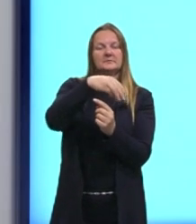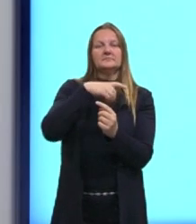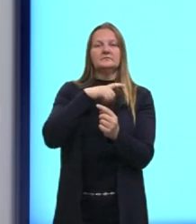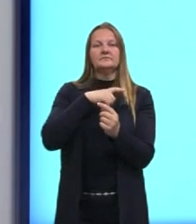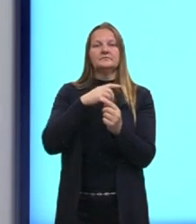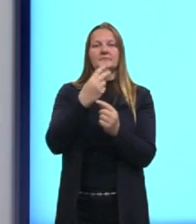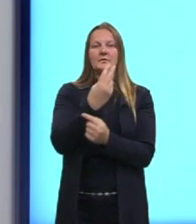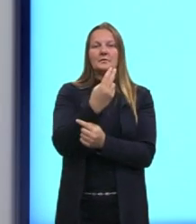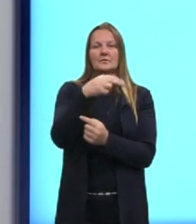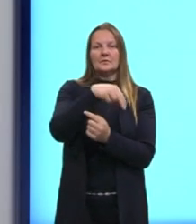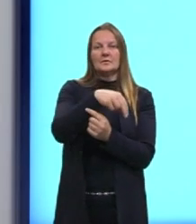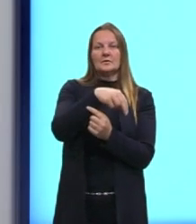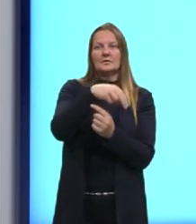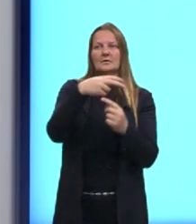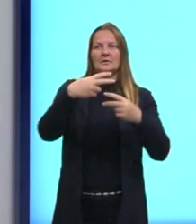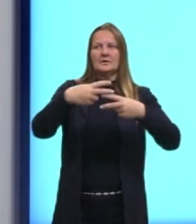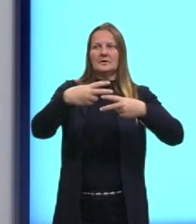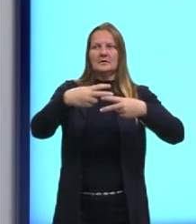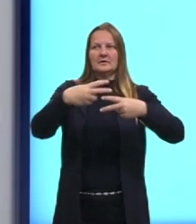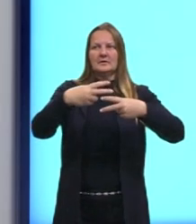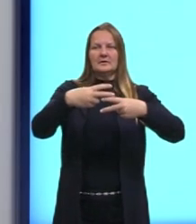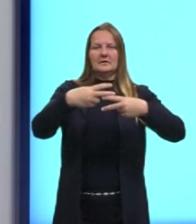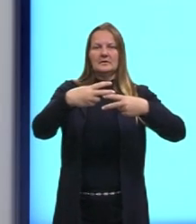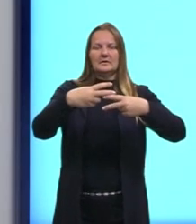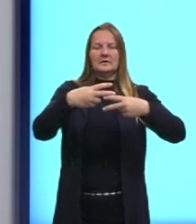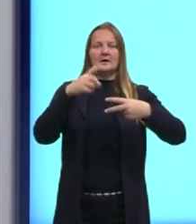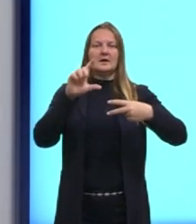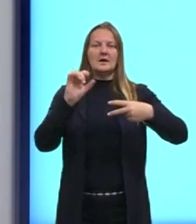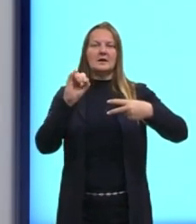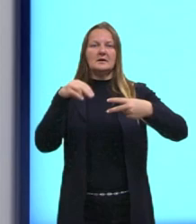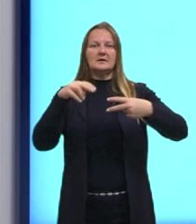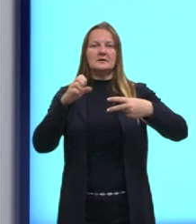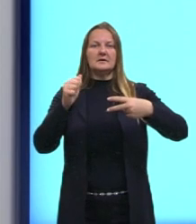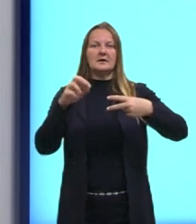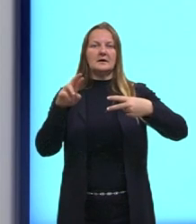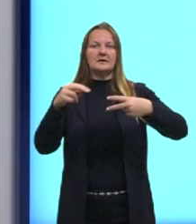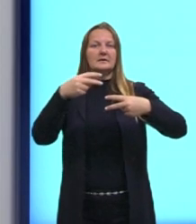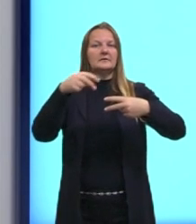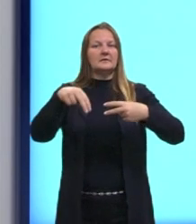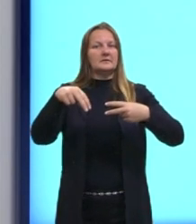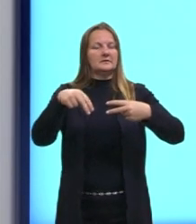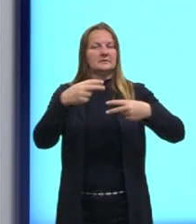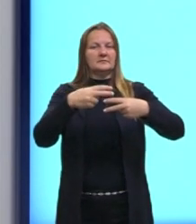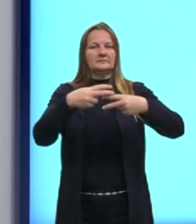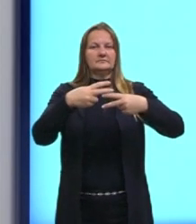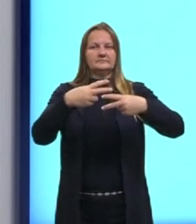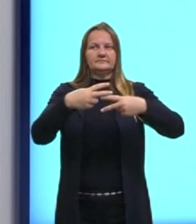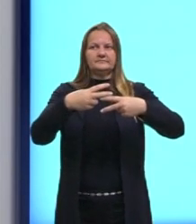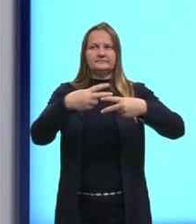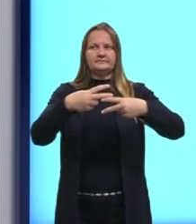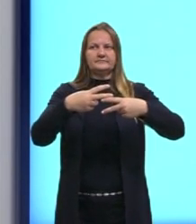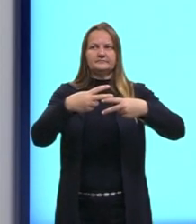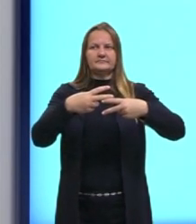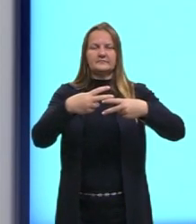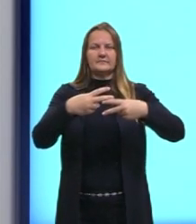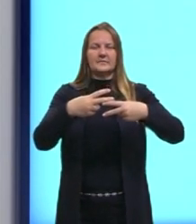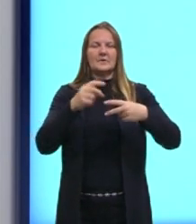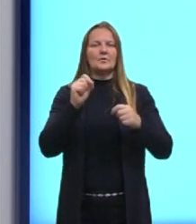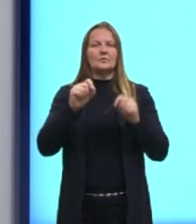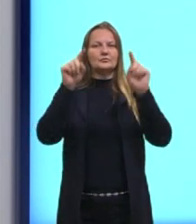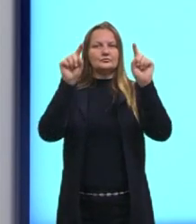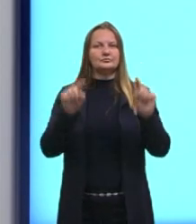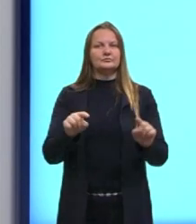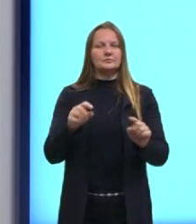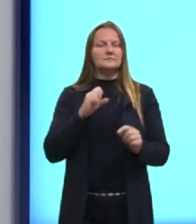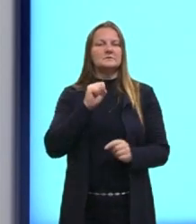O chamado coeficiente linear representado pelo N. Esse coeficiente vai determinar, então,